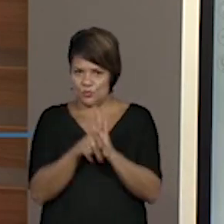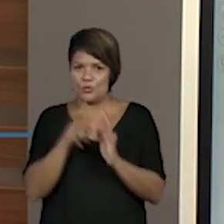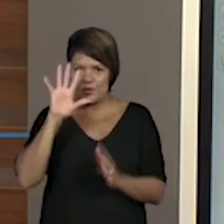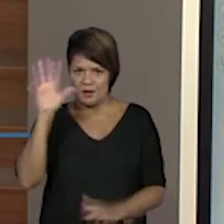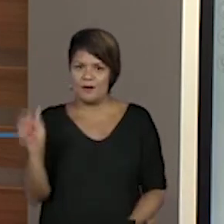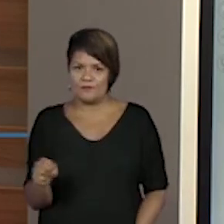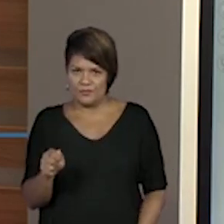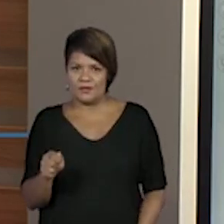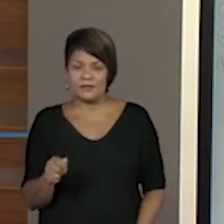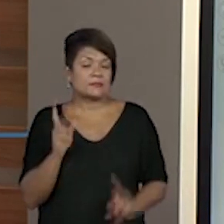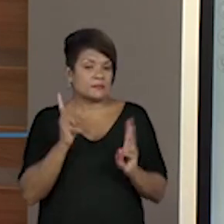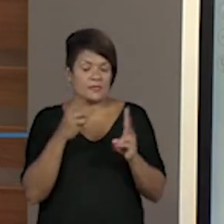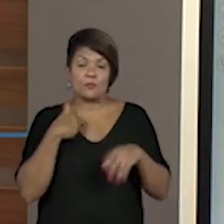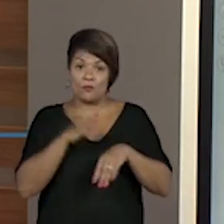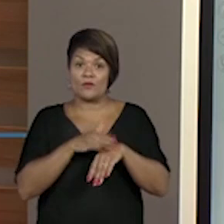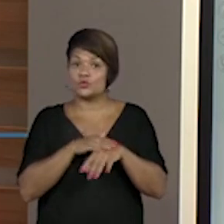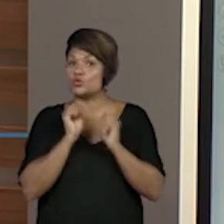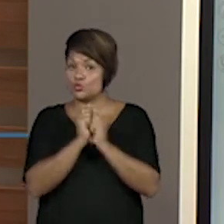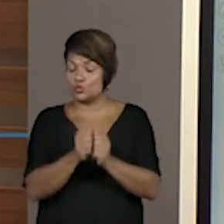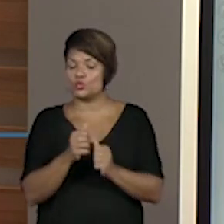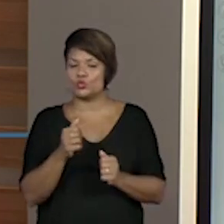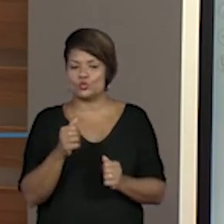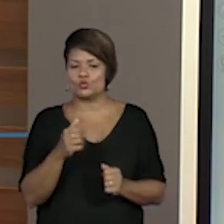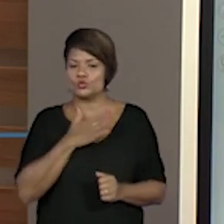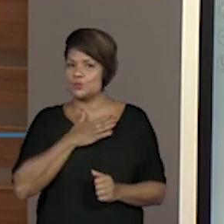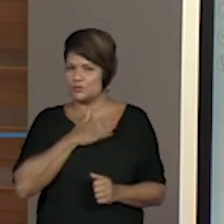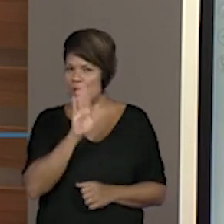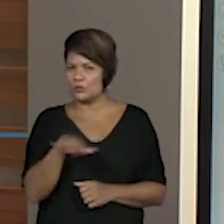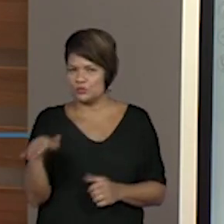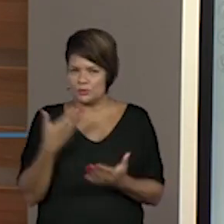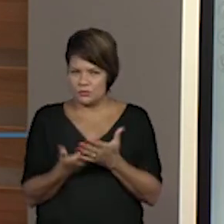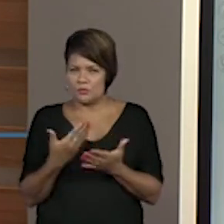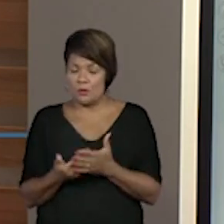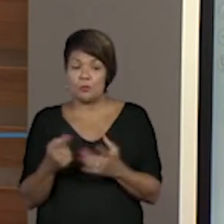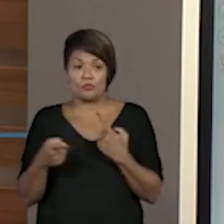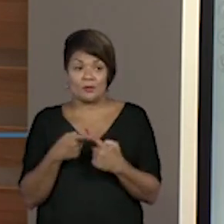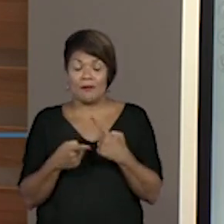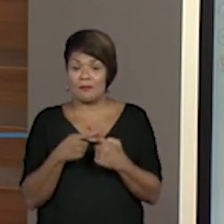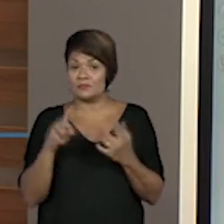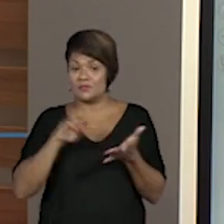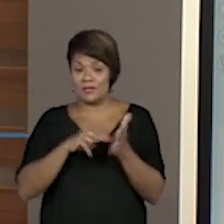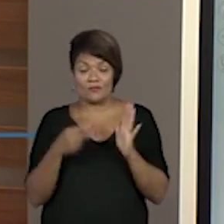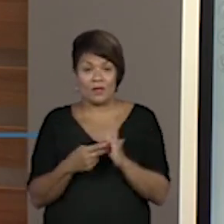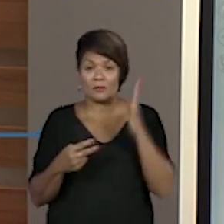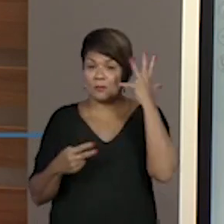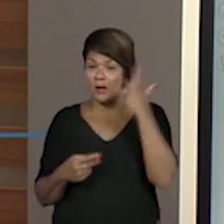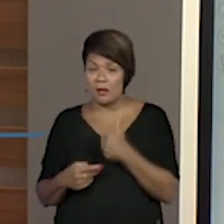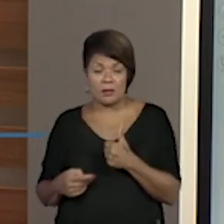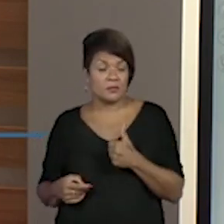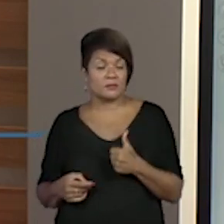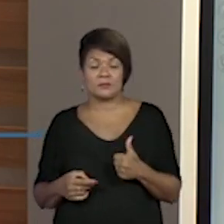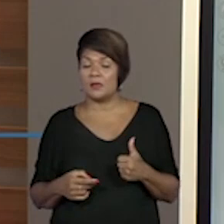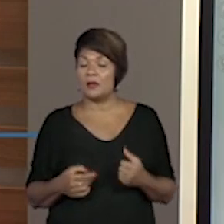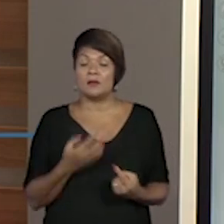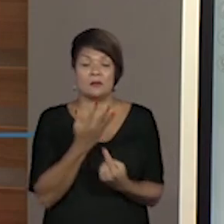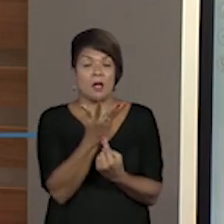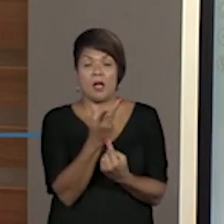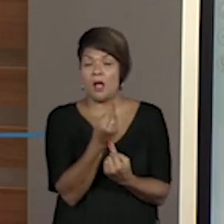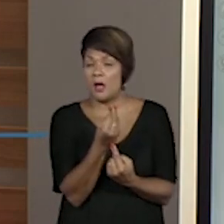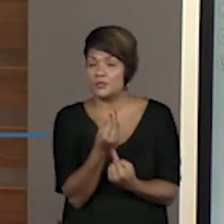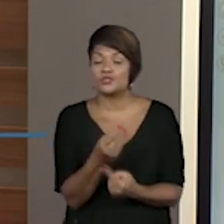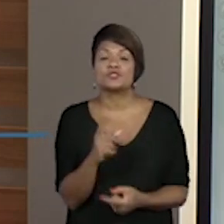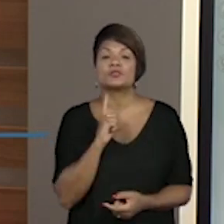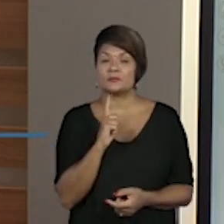o significado que as máscaras trazem, além de toda a beleza. Então, a arte também teve muita